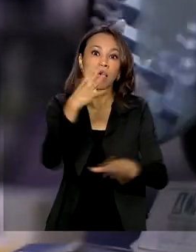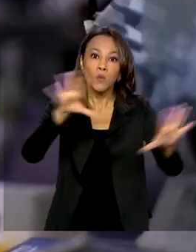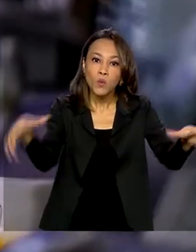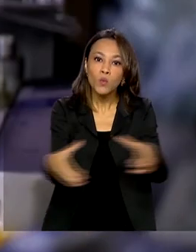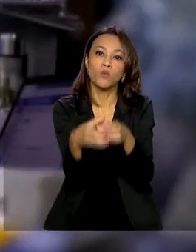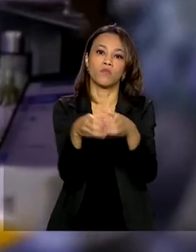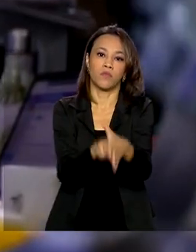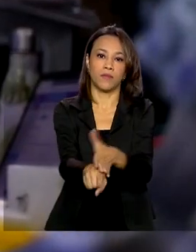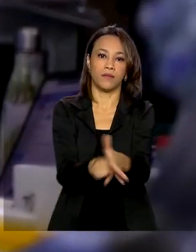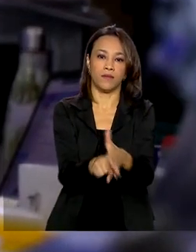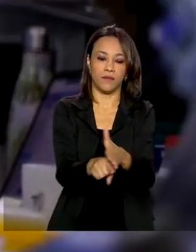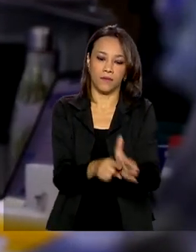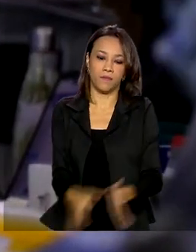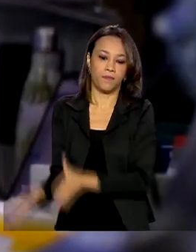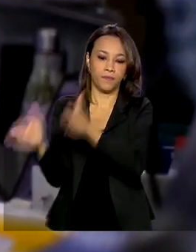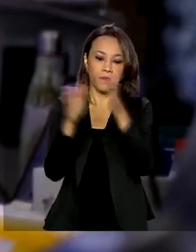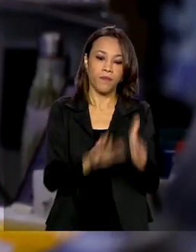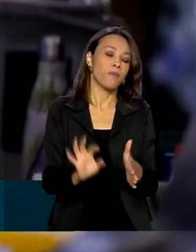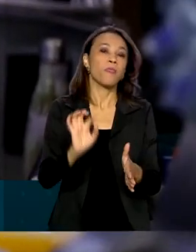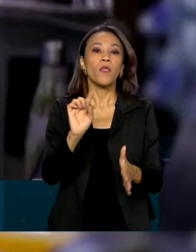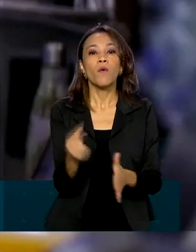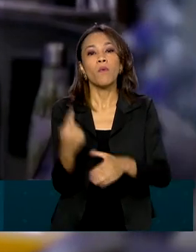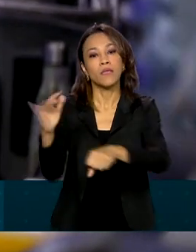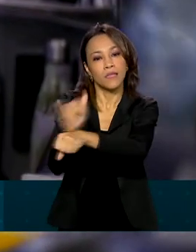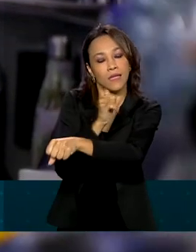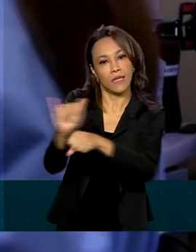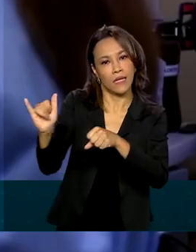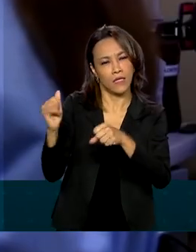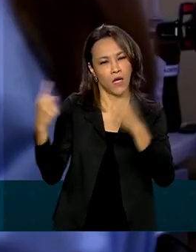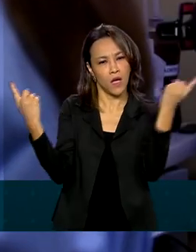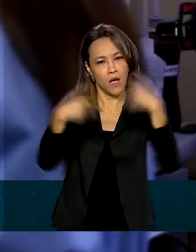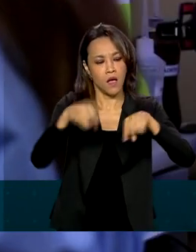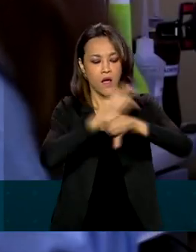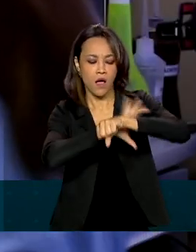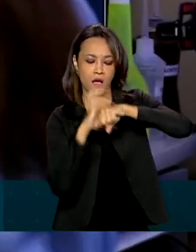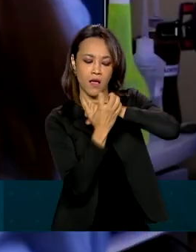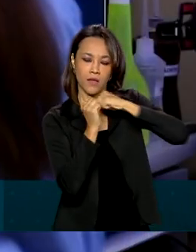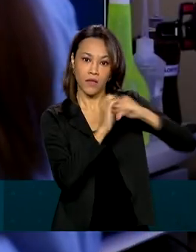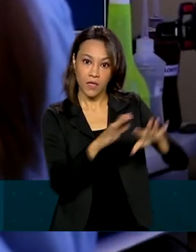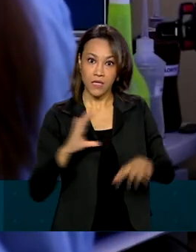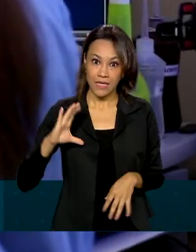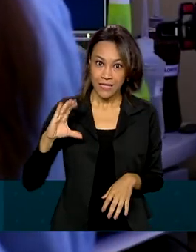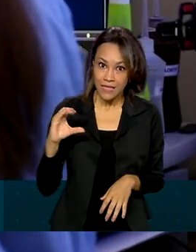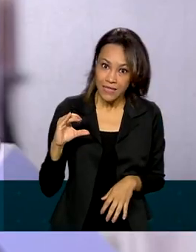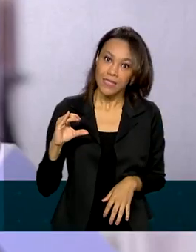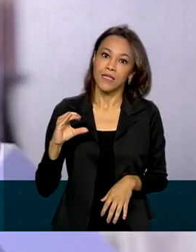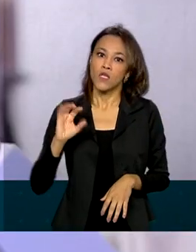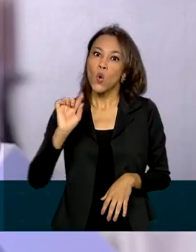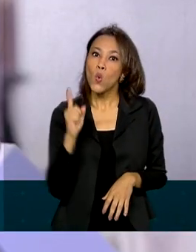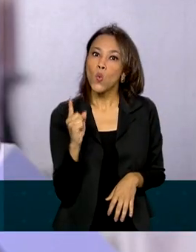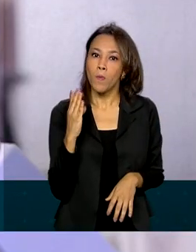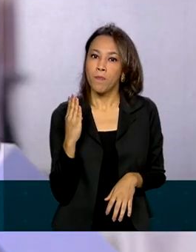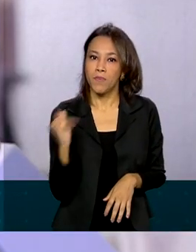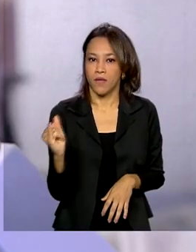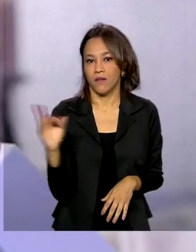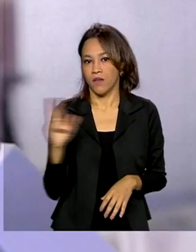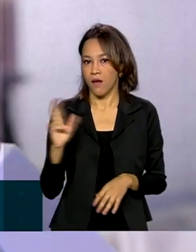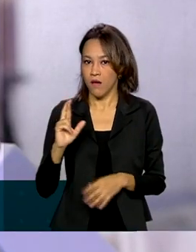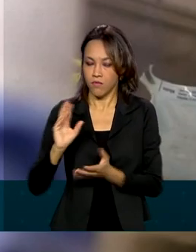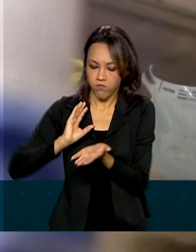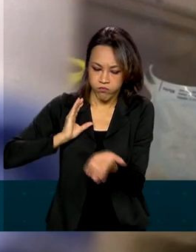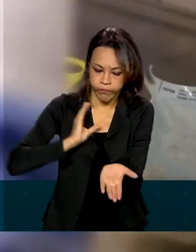Uma das principais armas no combate à Covid-19, a ciência, contou com quase um bilhão de reais para o